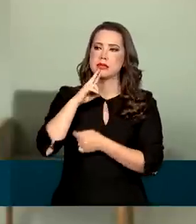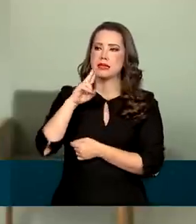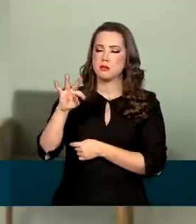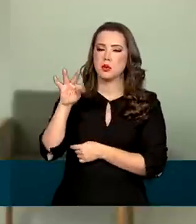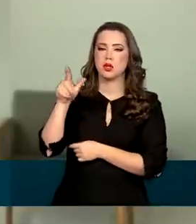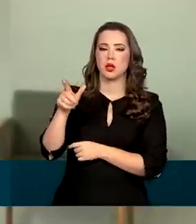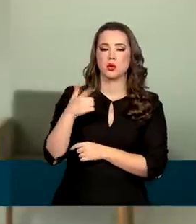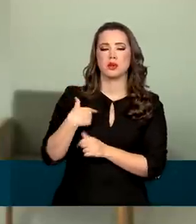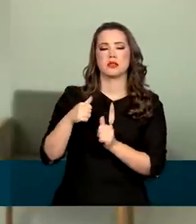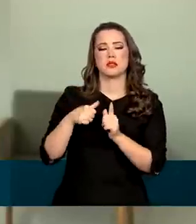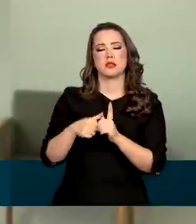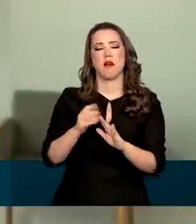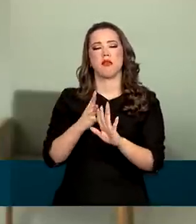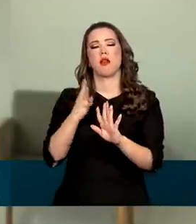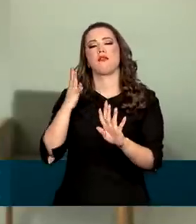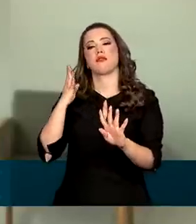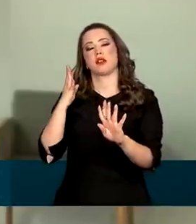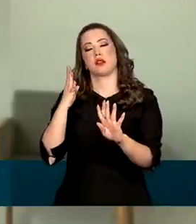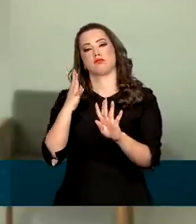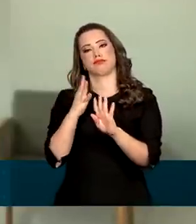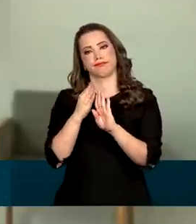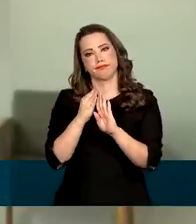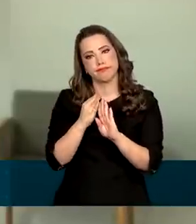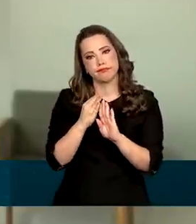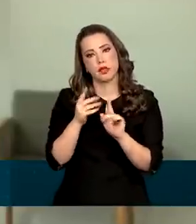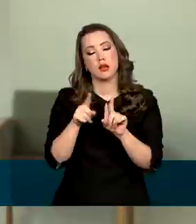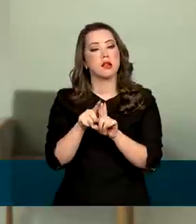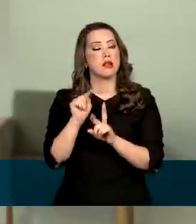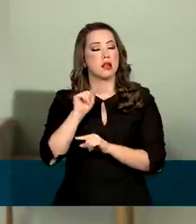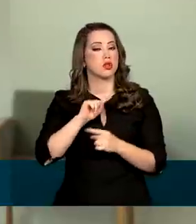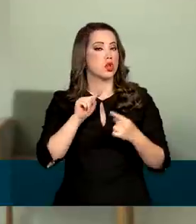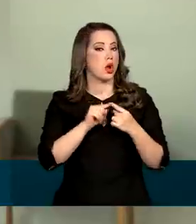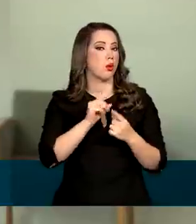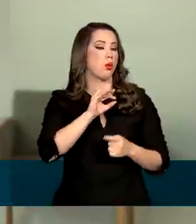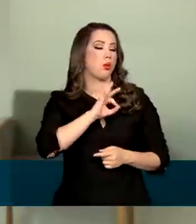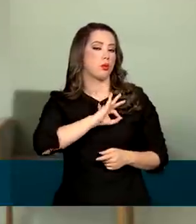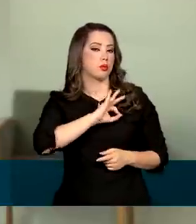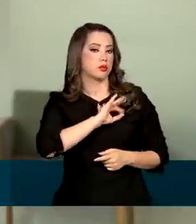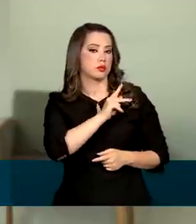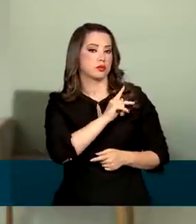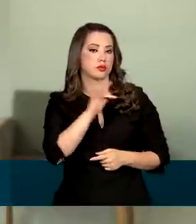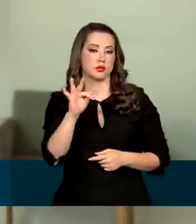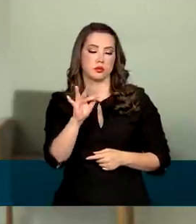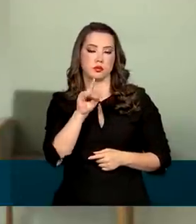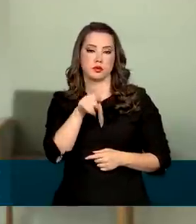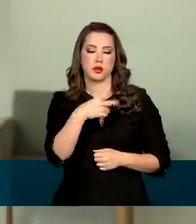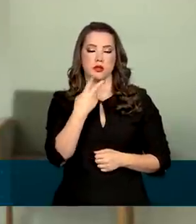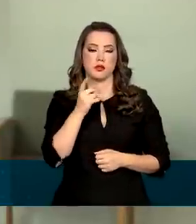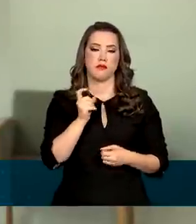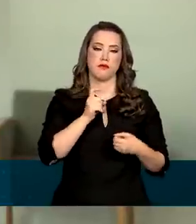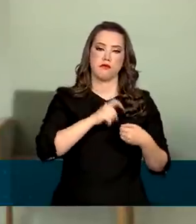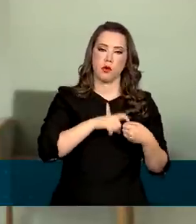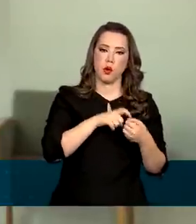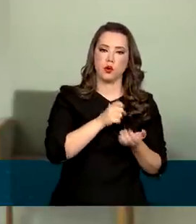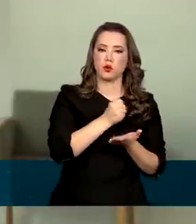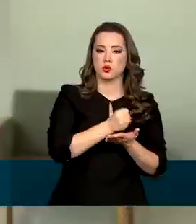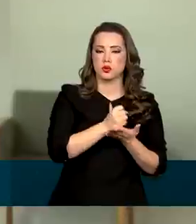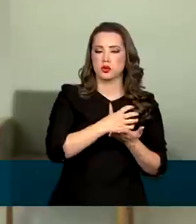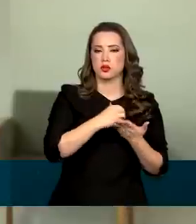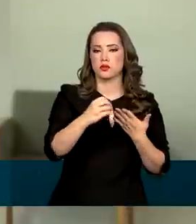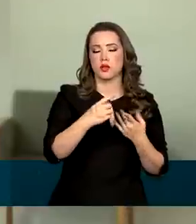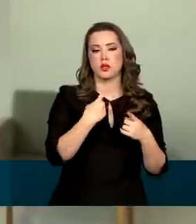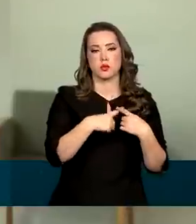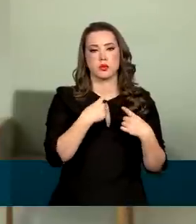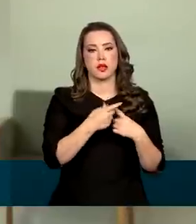forem processadas. Segundo a PF, essa retomada da confecção de passaportes só foi possível pelo